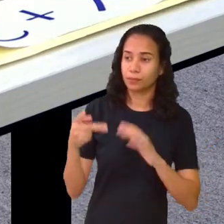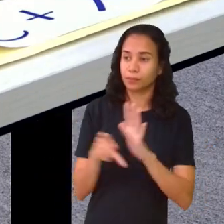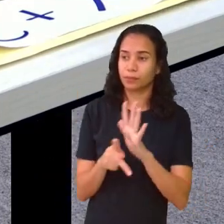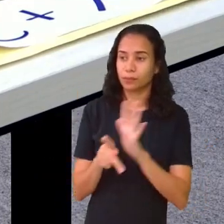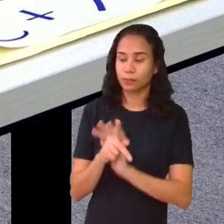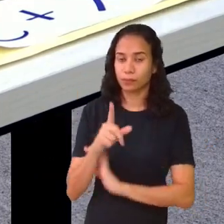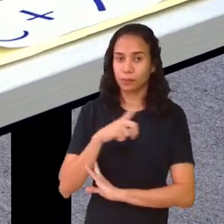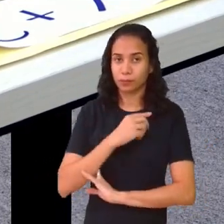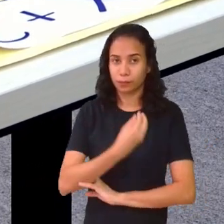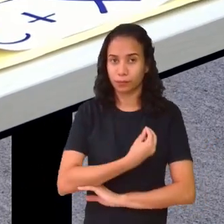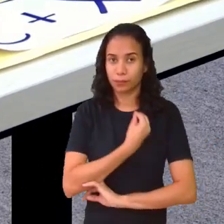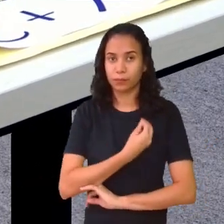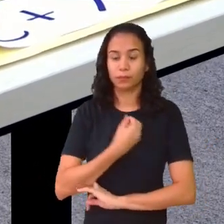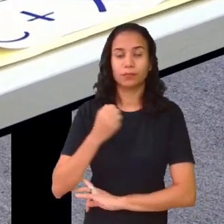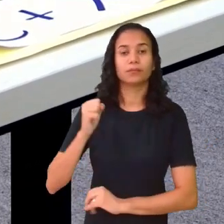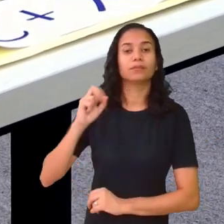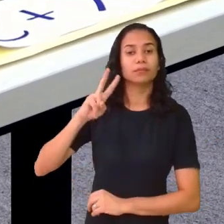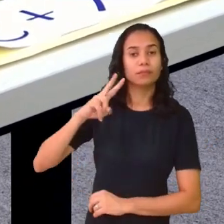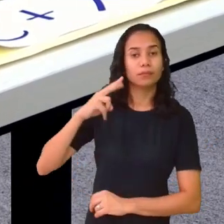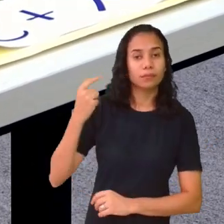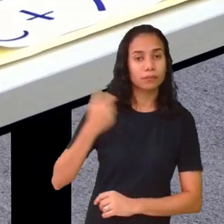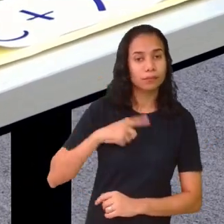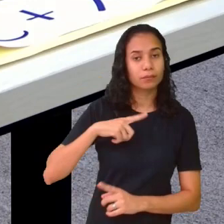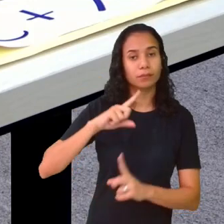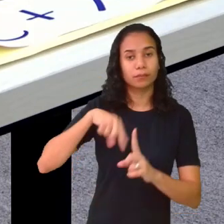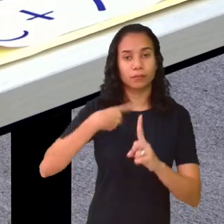positivas também.